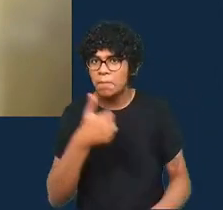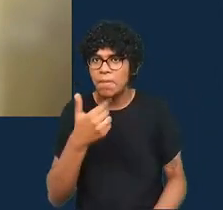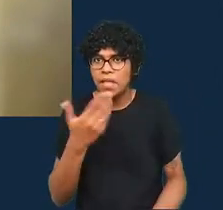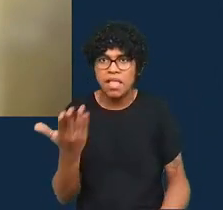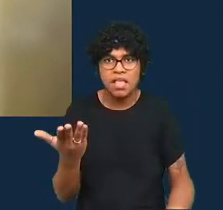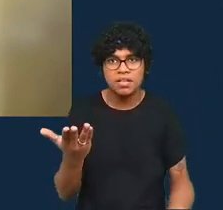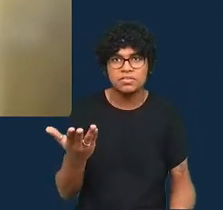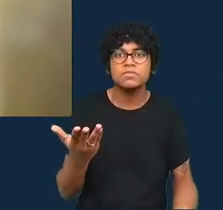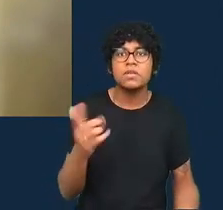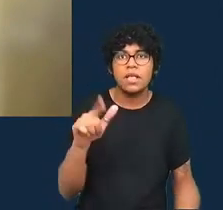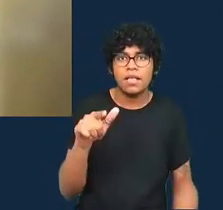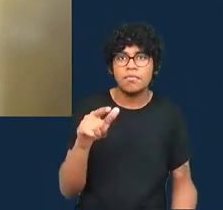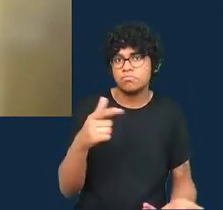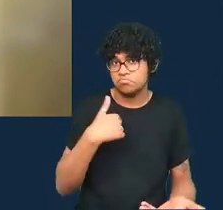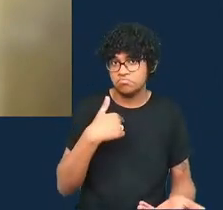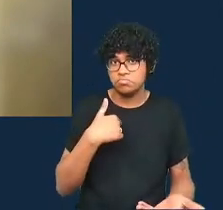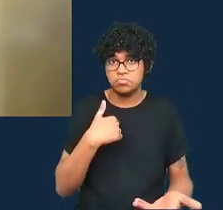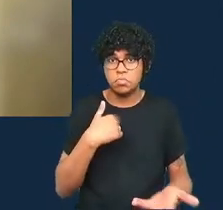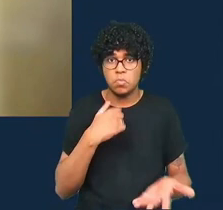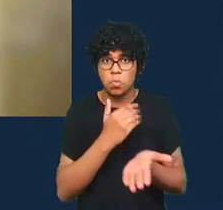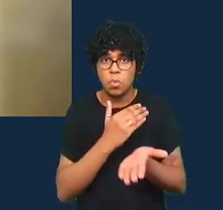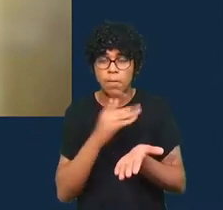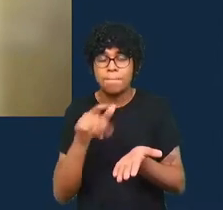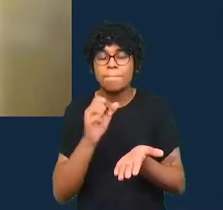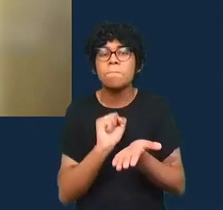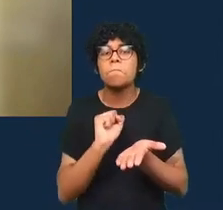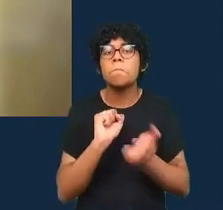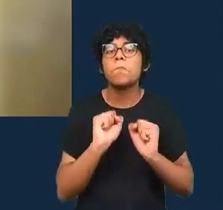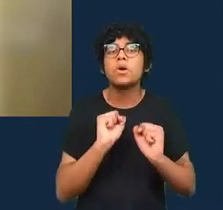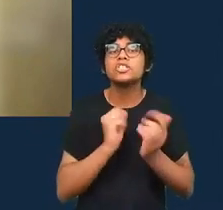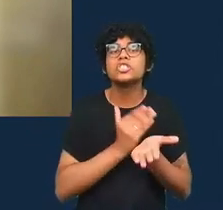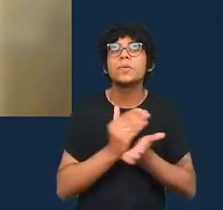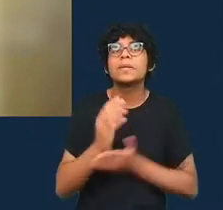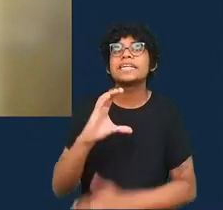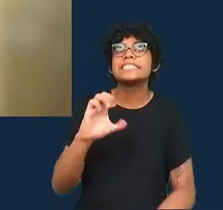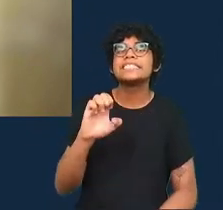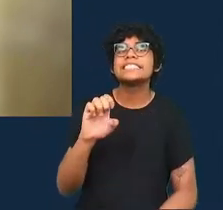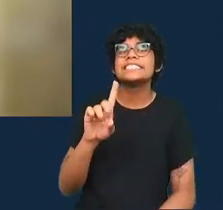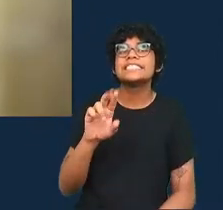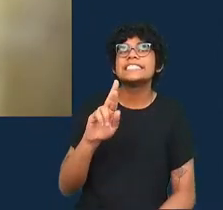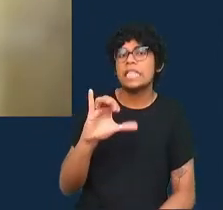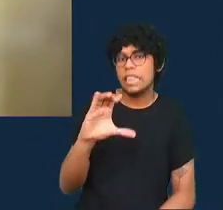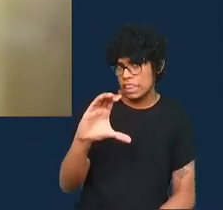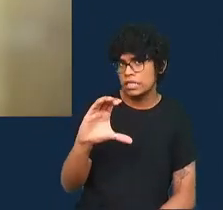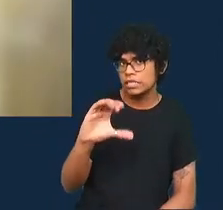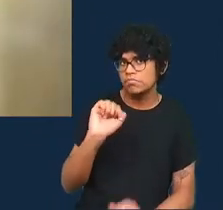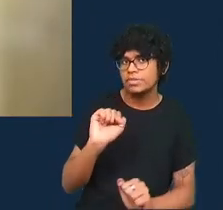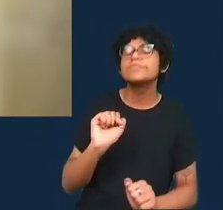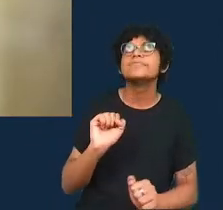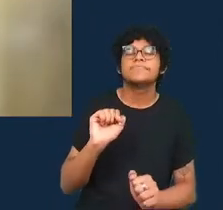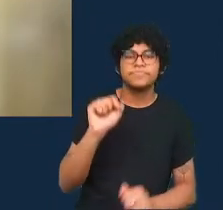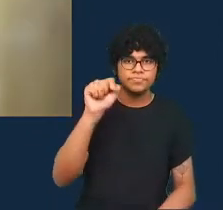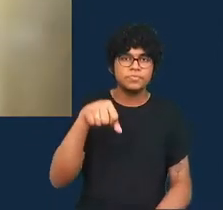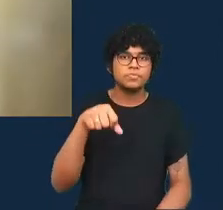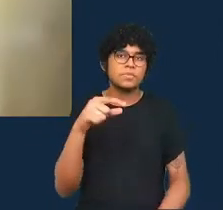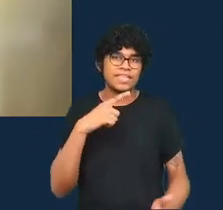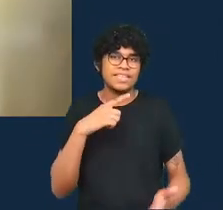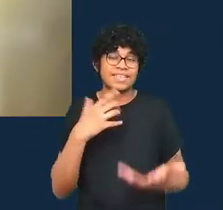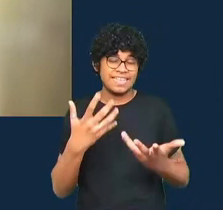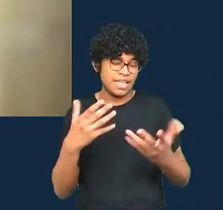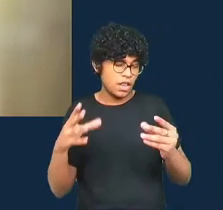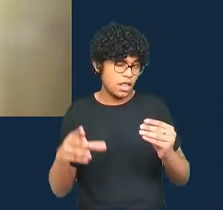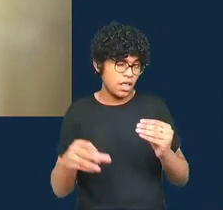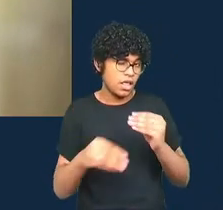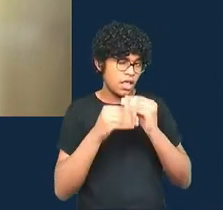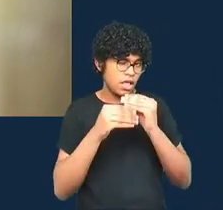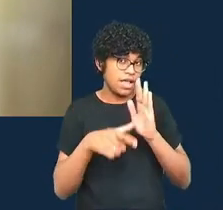sabe eu comece com o Cedric se eu puder só adicionar um pequeno ponto sobre